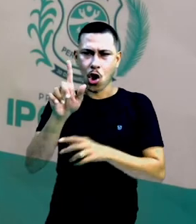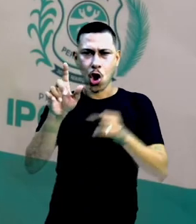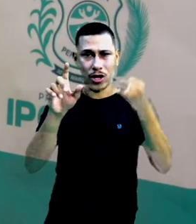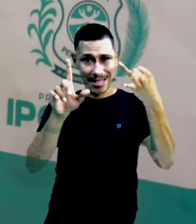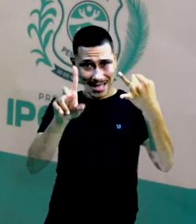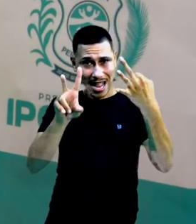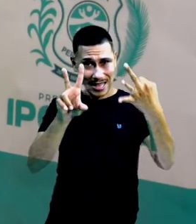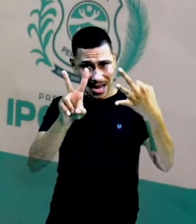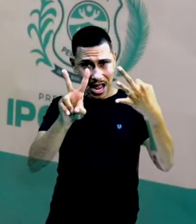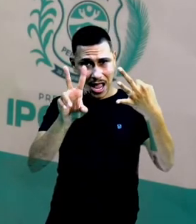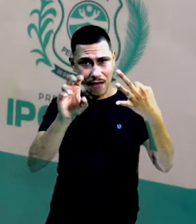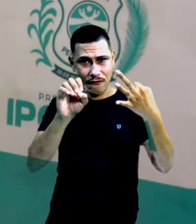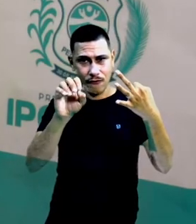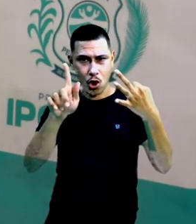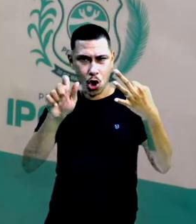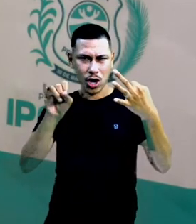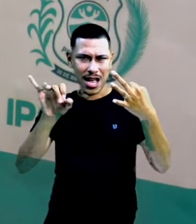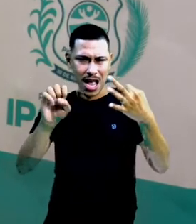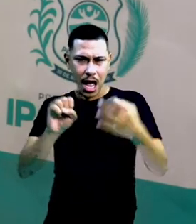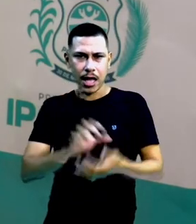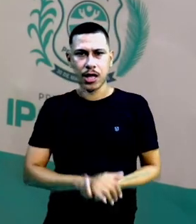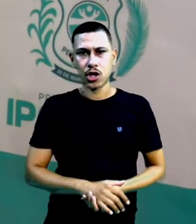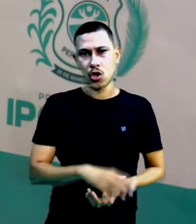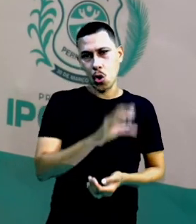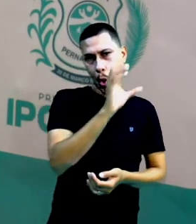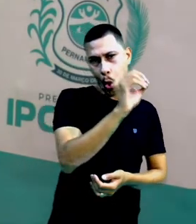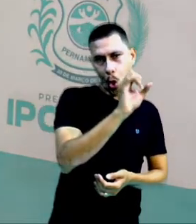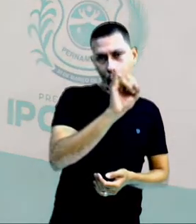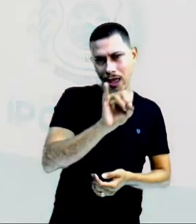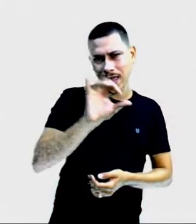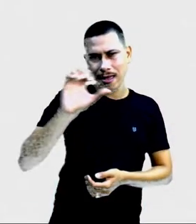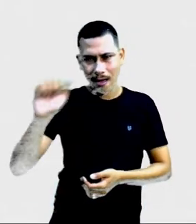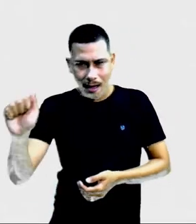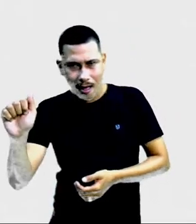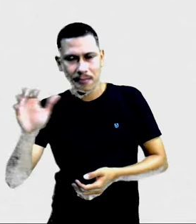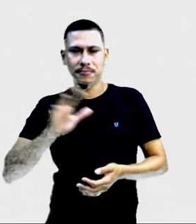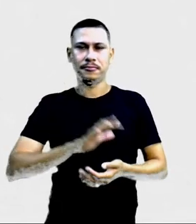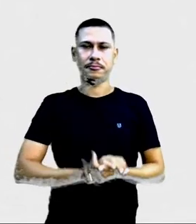O, a letra I e a letra A.